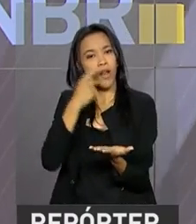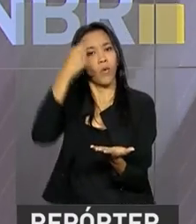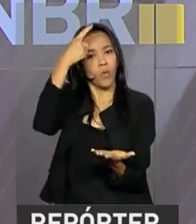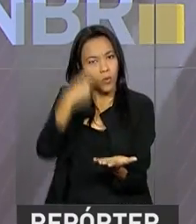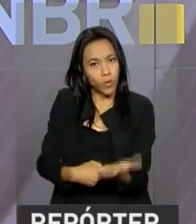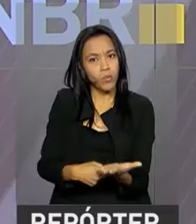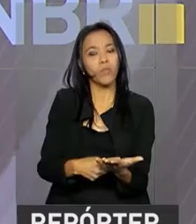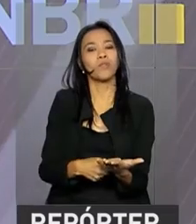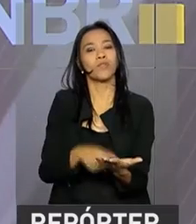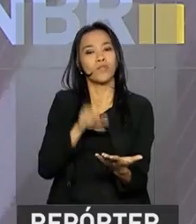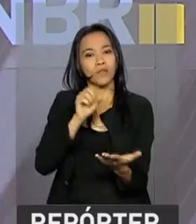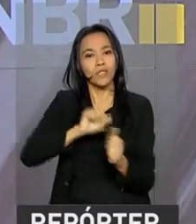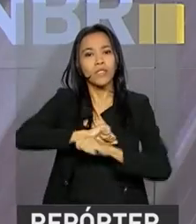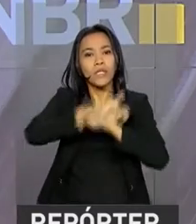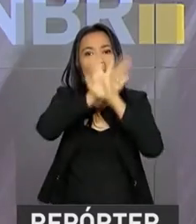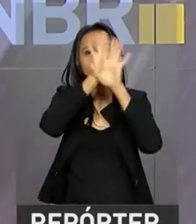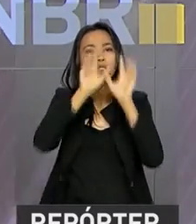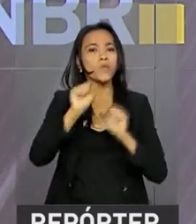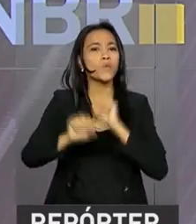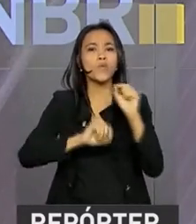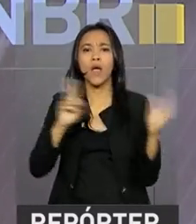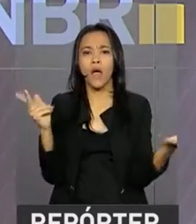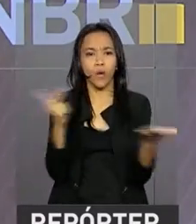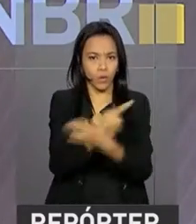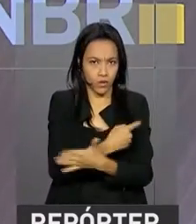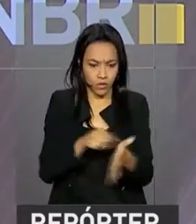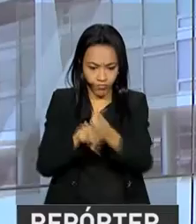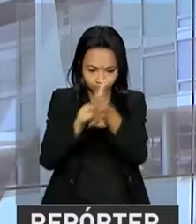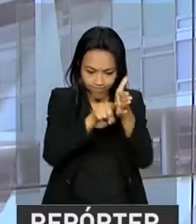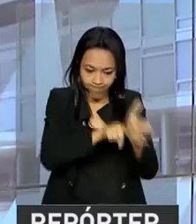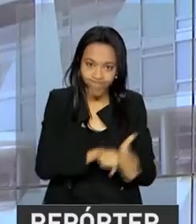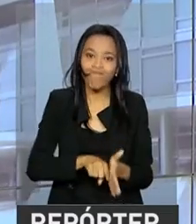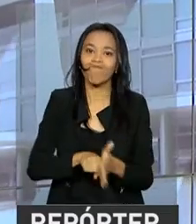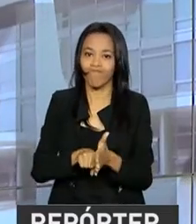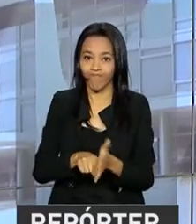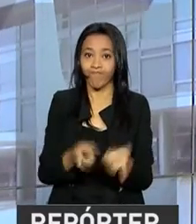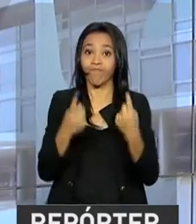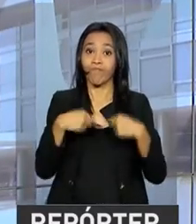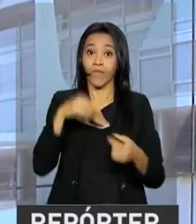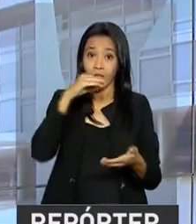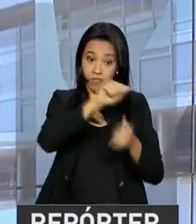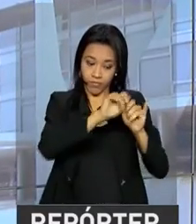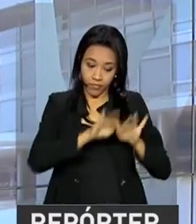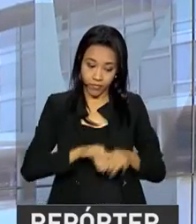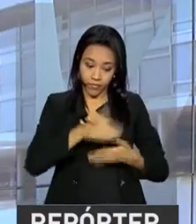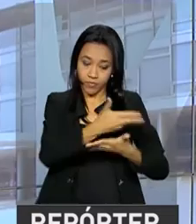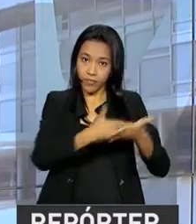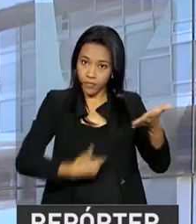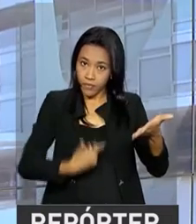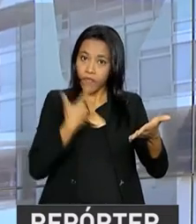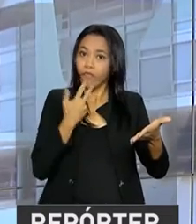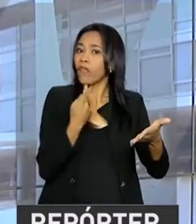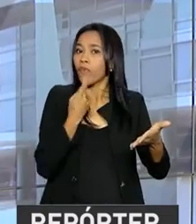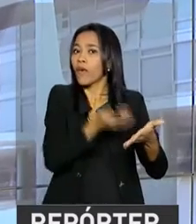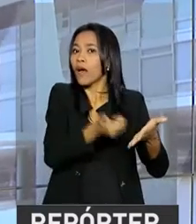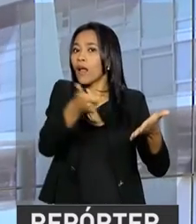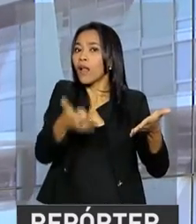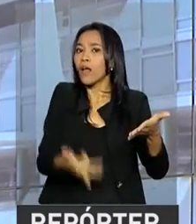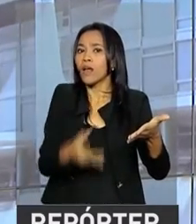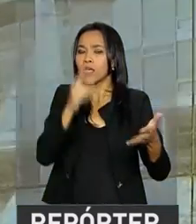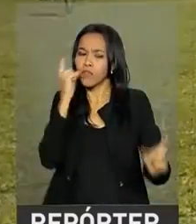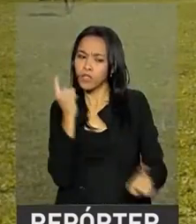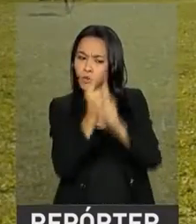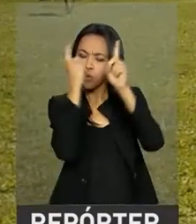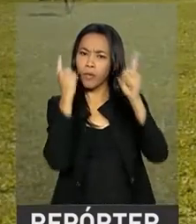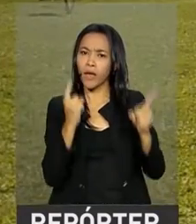compromisso em esclarecer os fatos investigados. A nota também informa que a operação deflagrada na